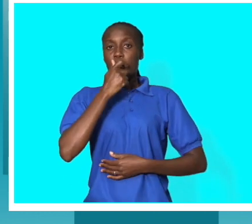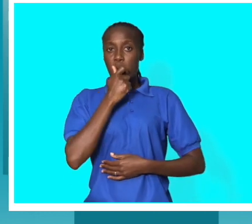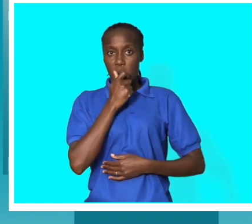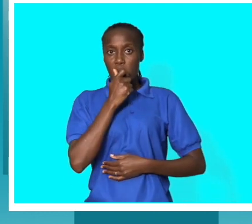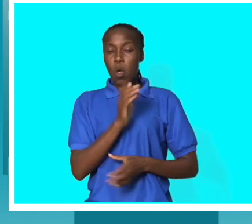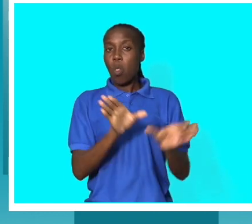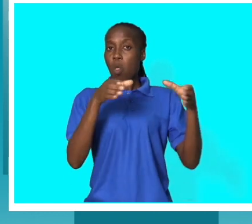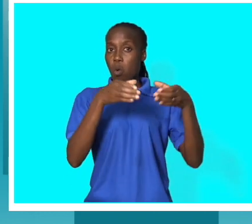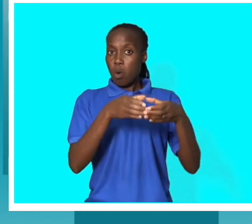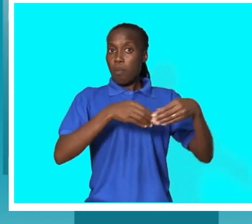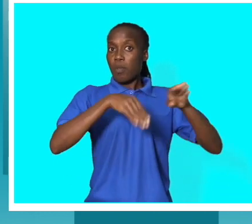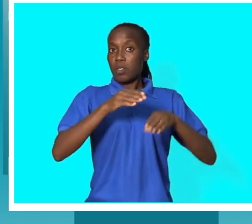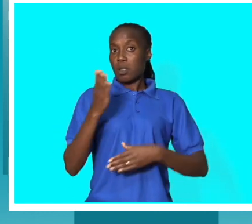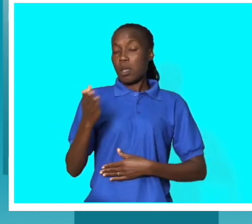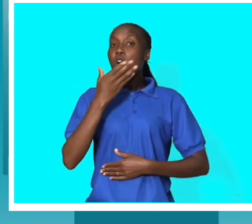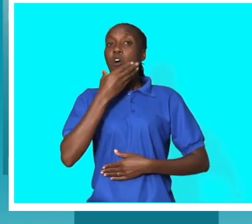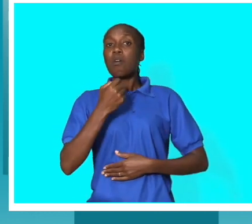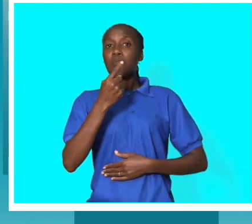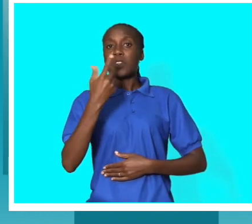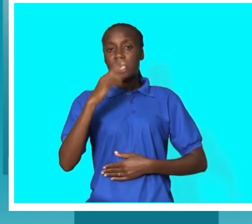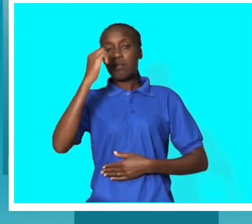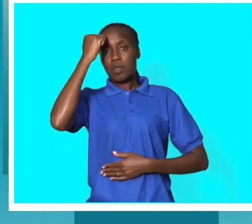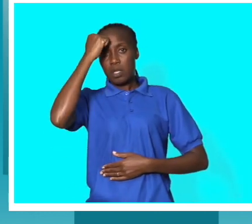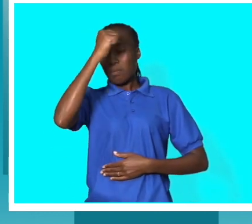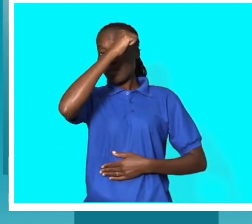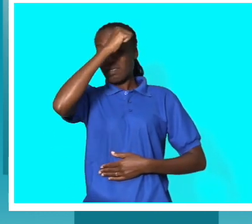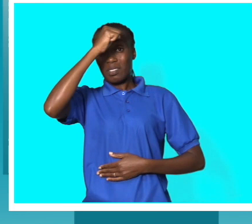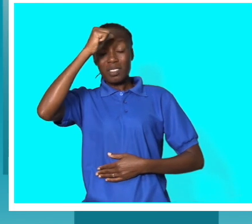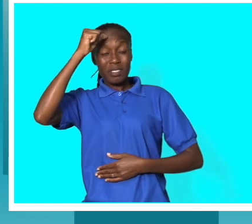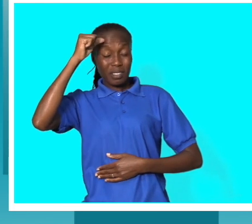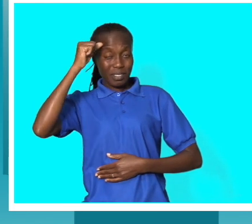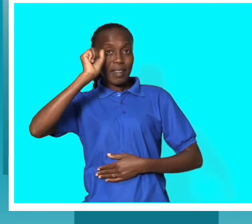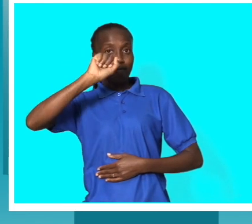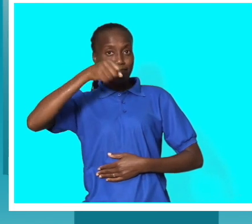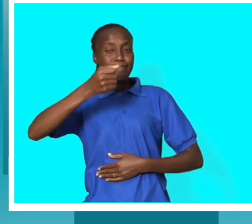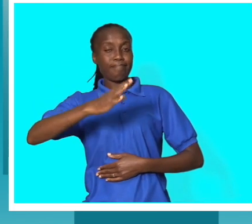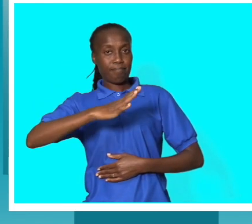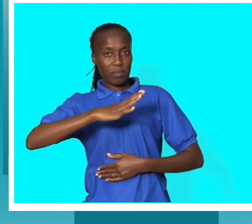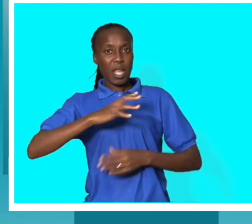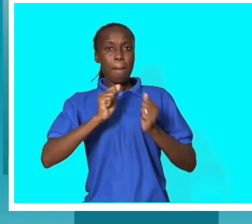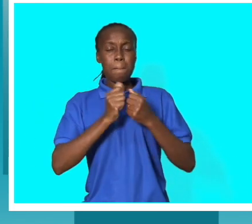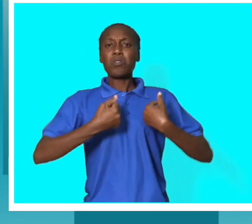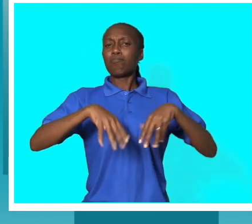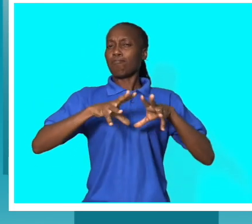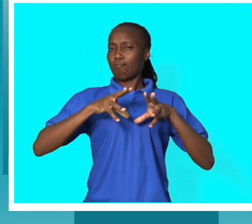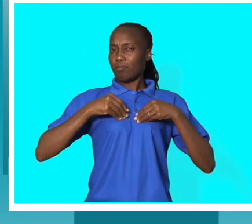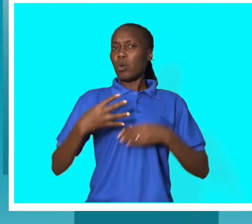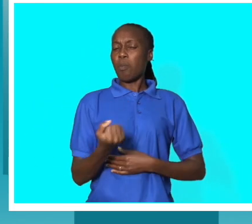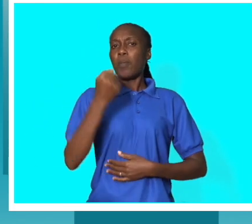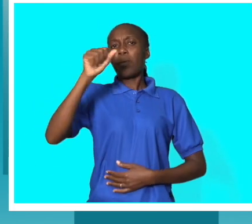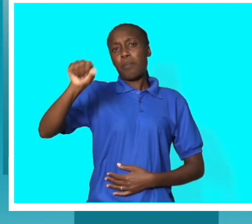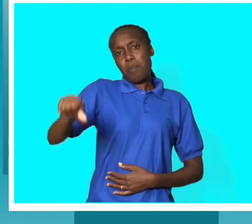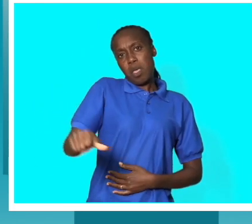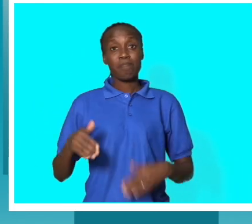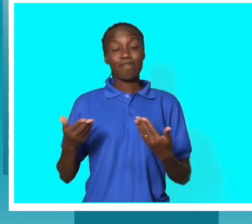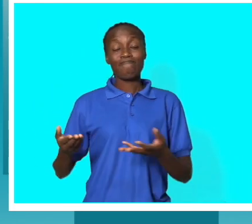Dos Santos reconhece as dificuldades por que vai passar, mas acredita em dias melhores para